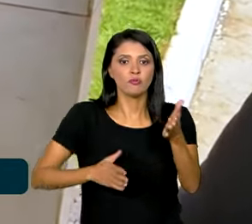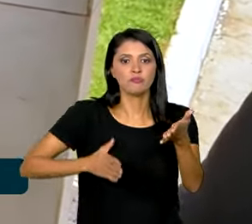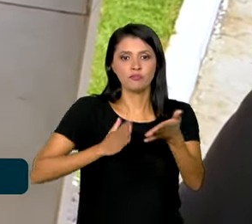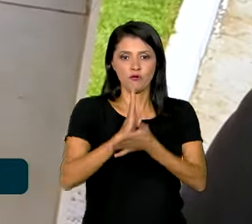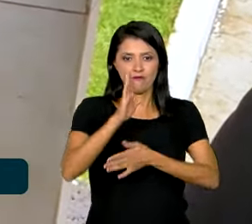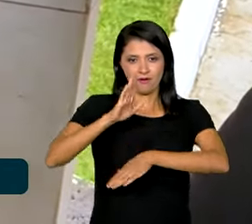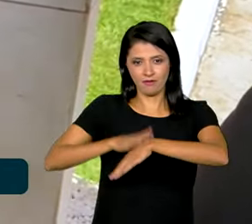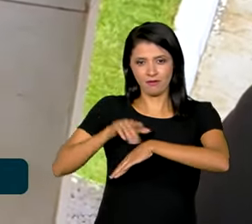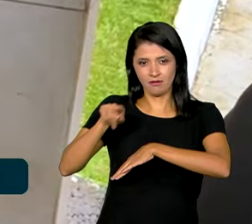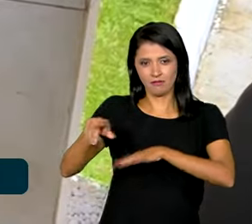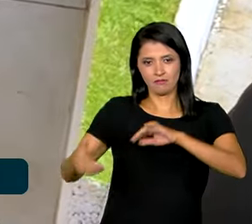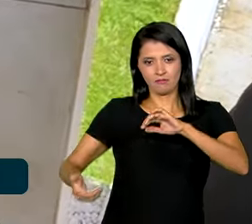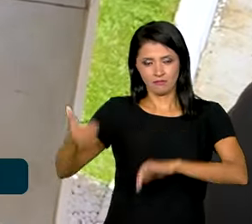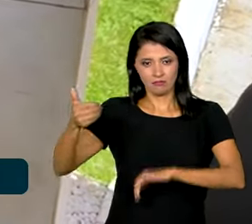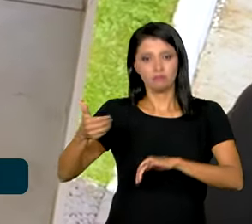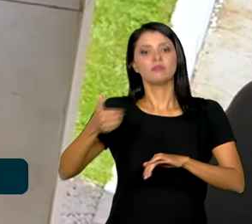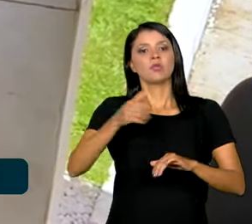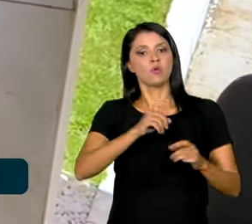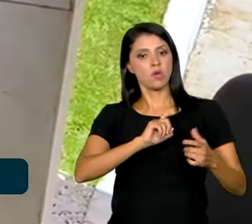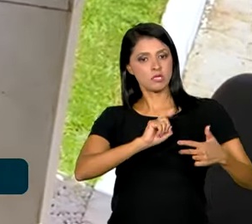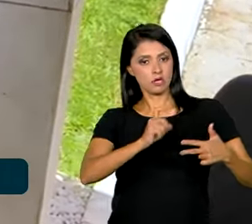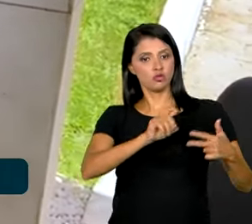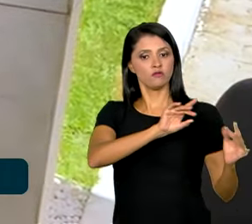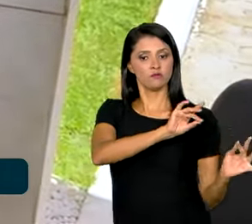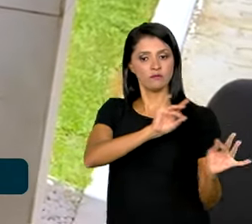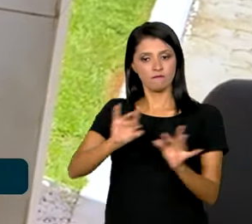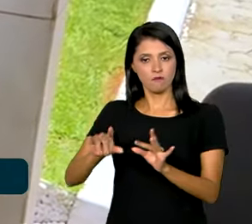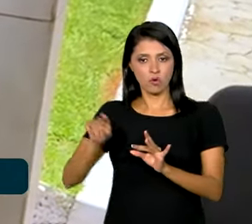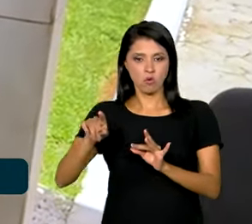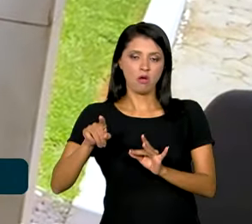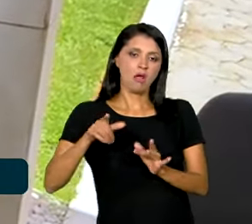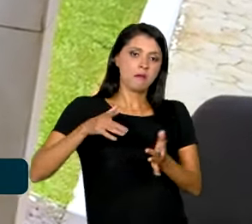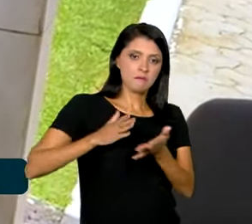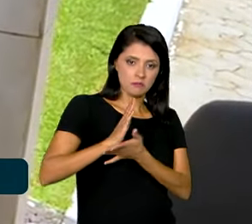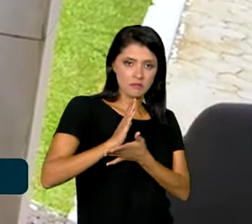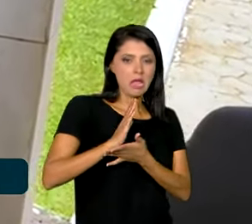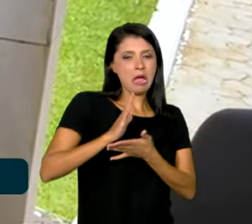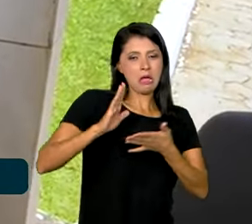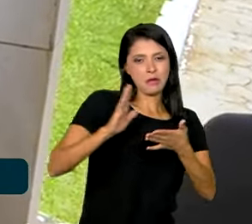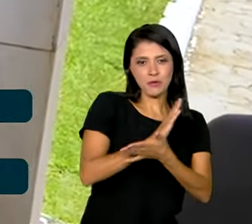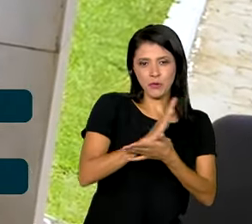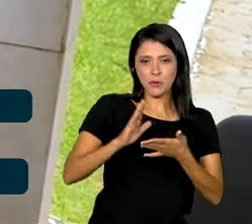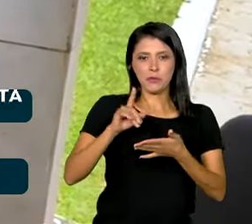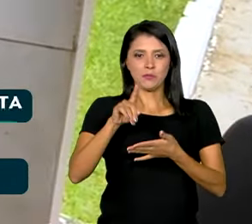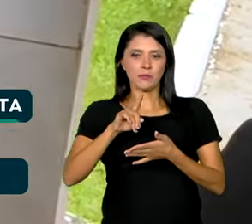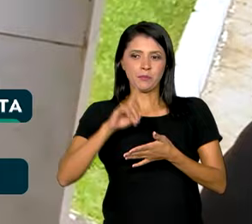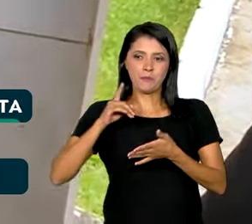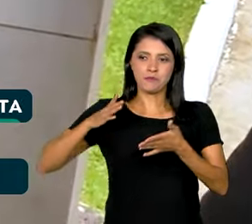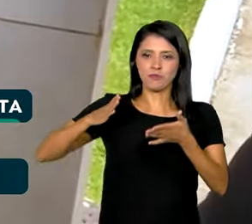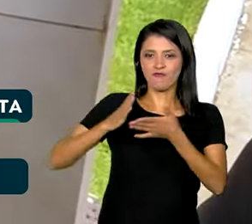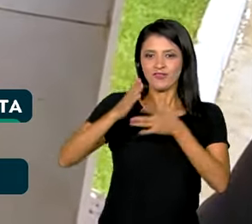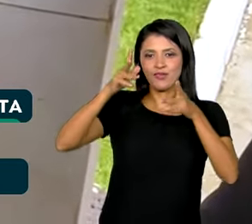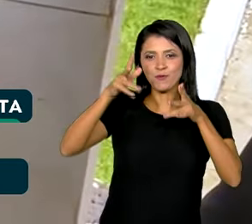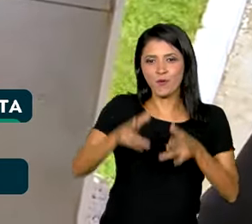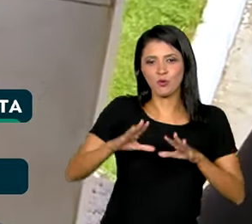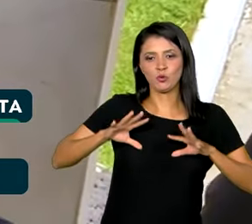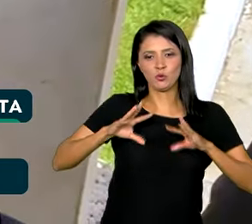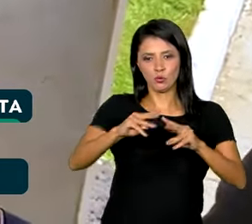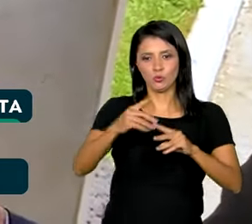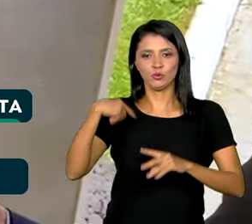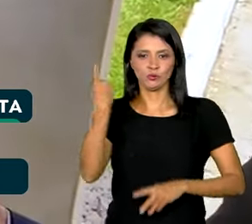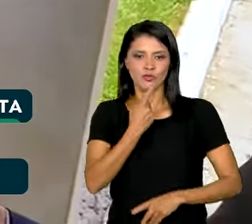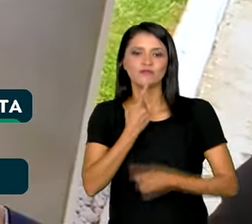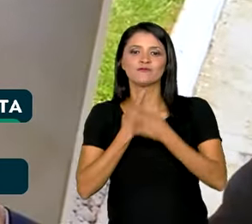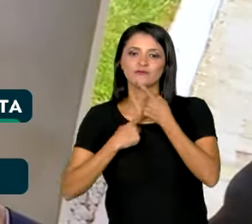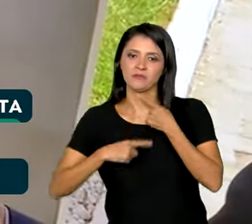Congresso Nacional, que foram enviadas pelo Executivo. Nós sabemos que não foram aprovadas na interesa, ou seja, do jeito que nós queríamos, mas isso faz par